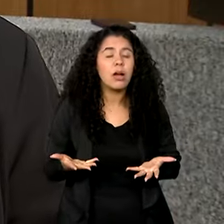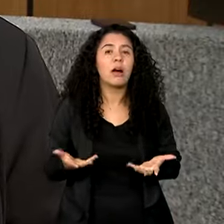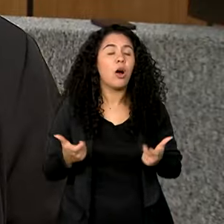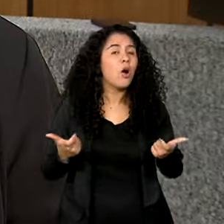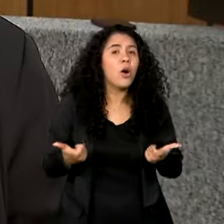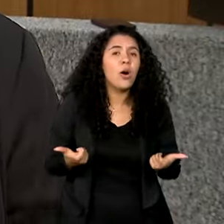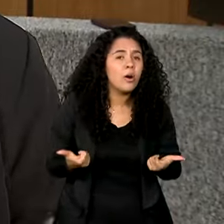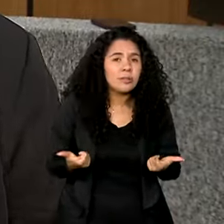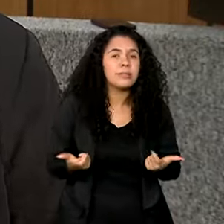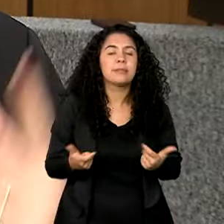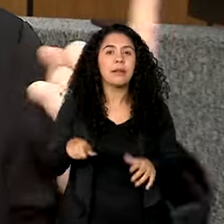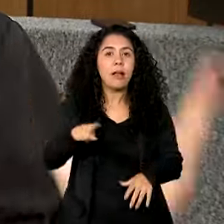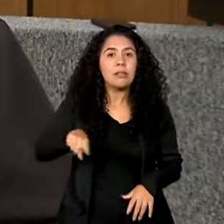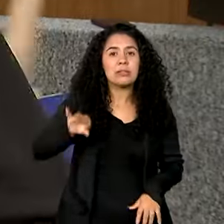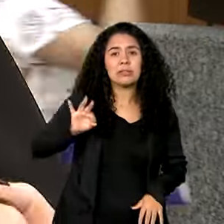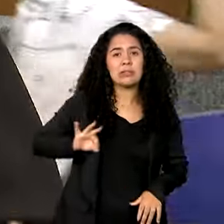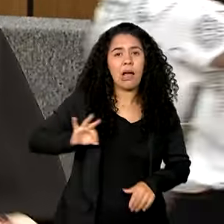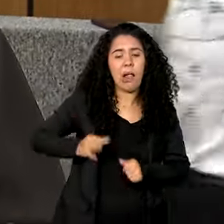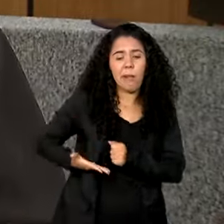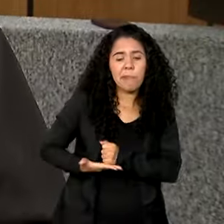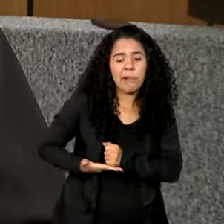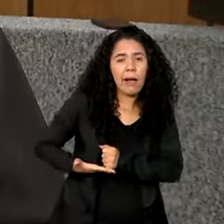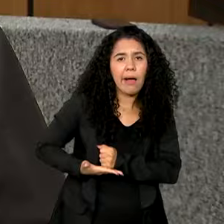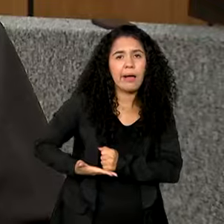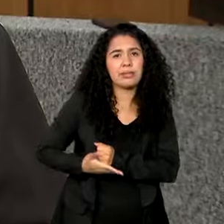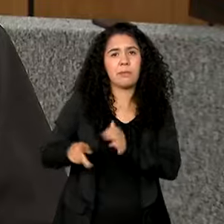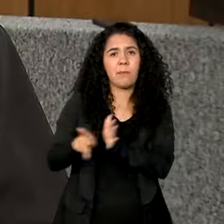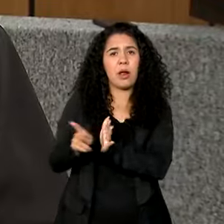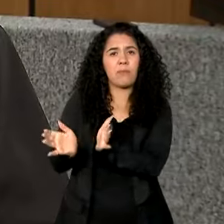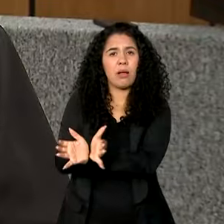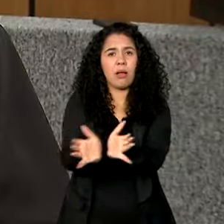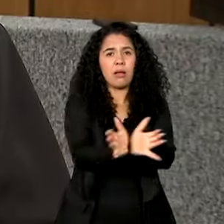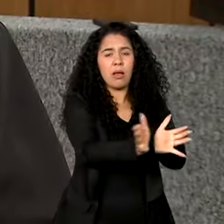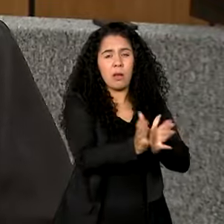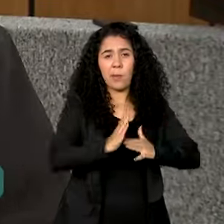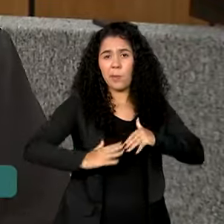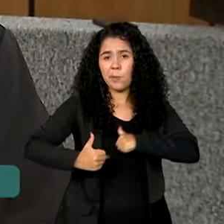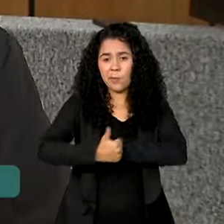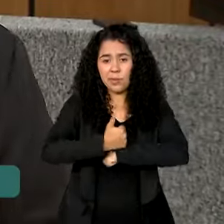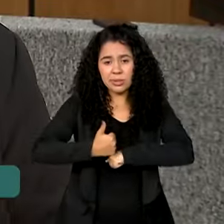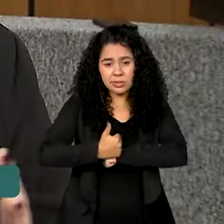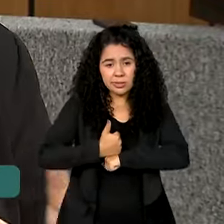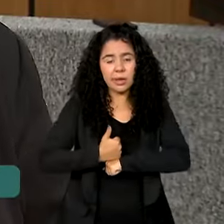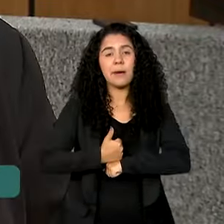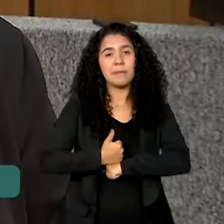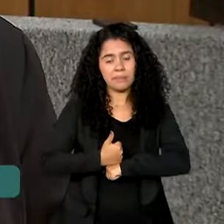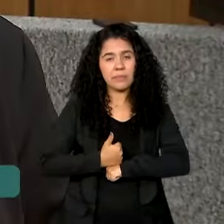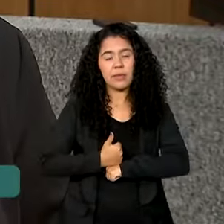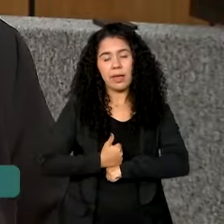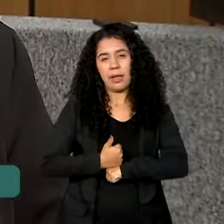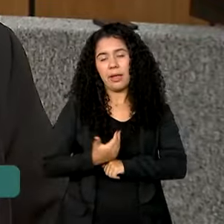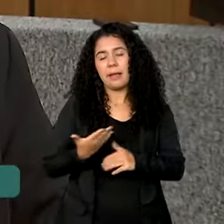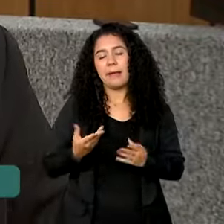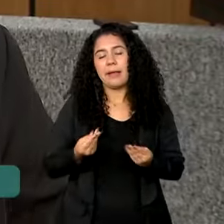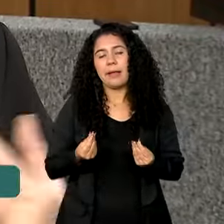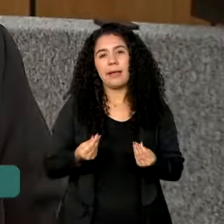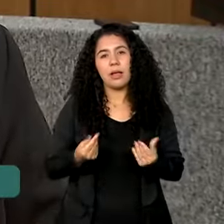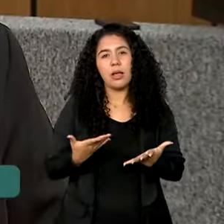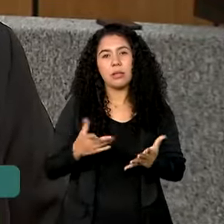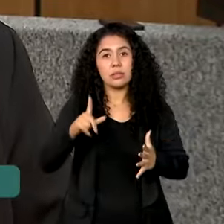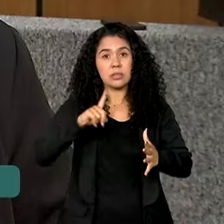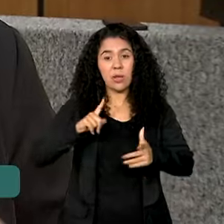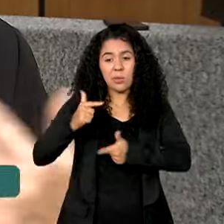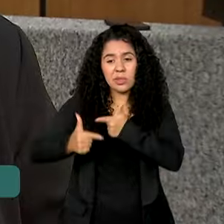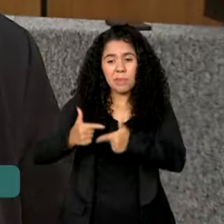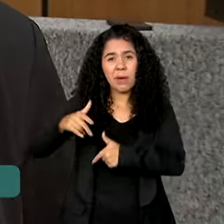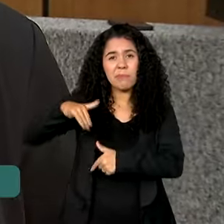onde ganham os pisos salariais das categorias profissionais, porque é onde tem a mão de